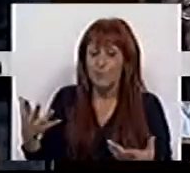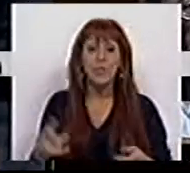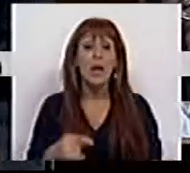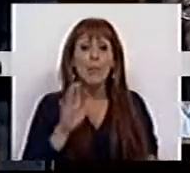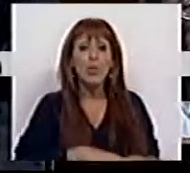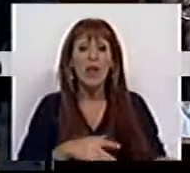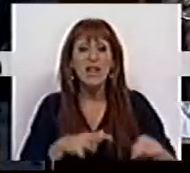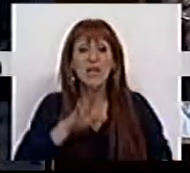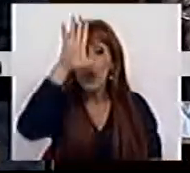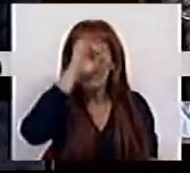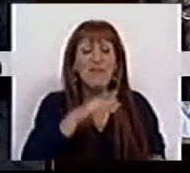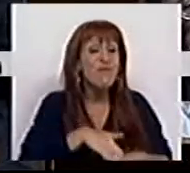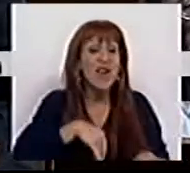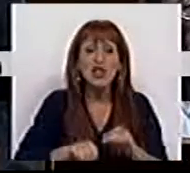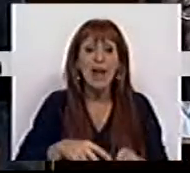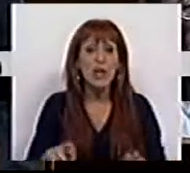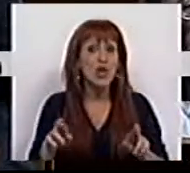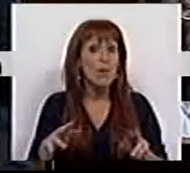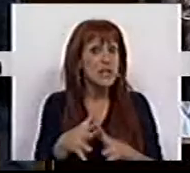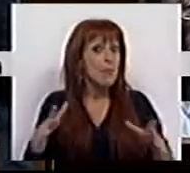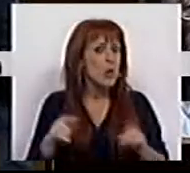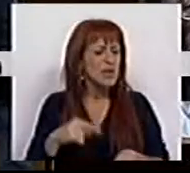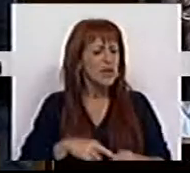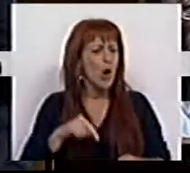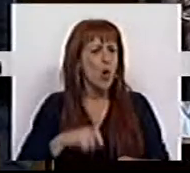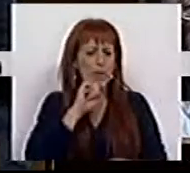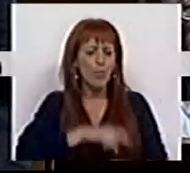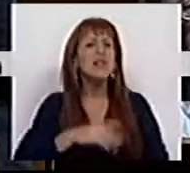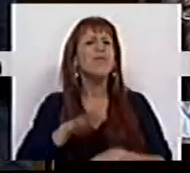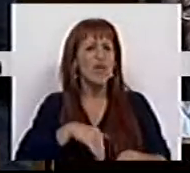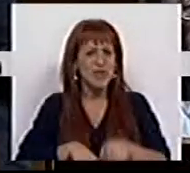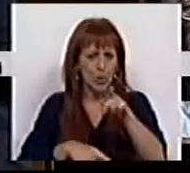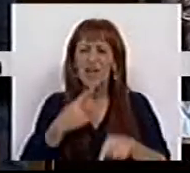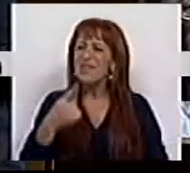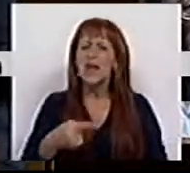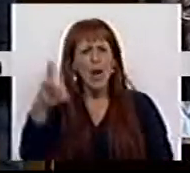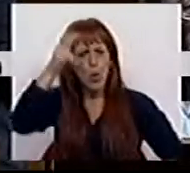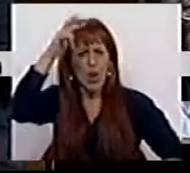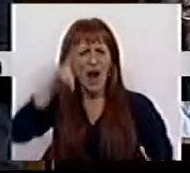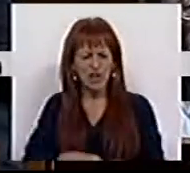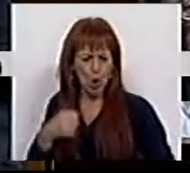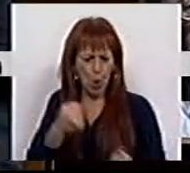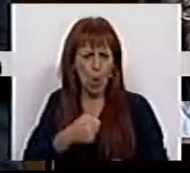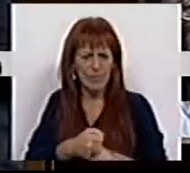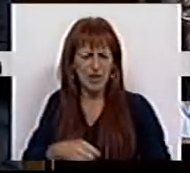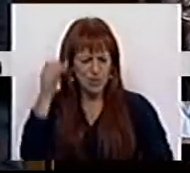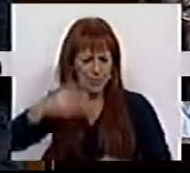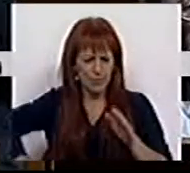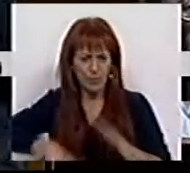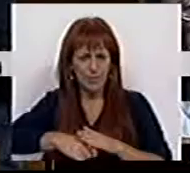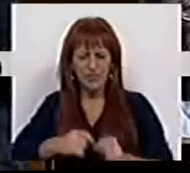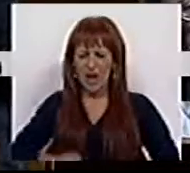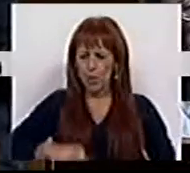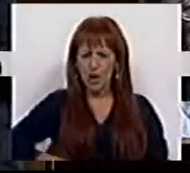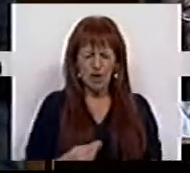Ora, sobre isso o Governo nada fez. Esperamos que a maioria, que ainda tem hoje a hipótese de o fazer, tenha a coragem de combater a corrupção, o